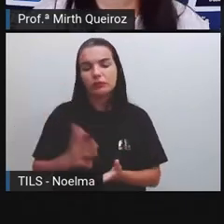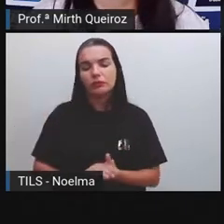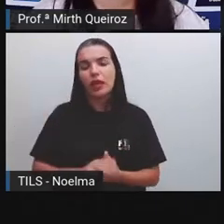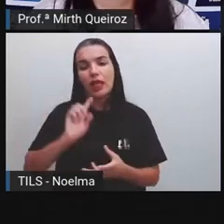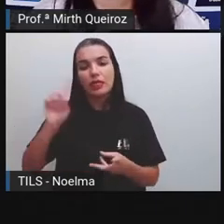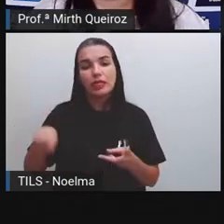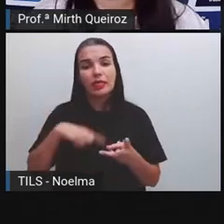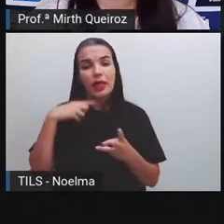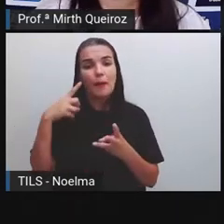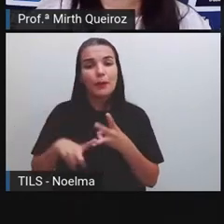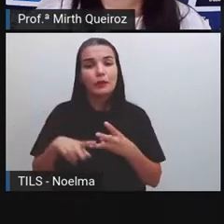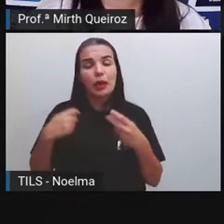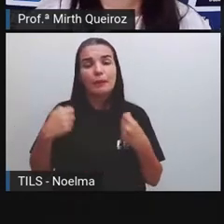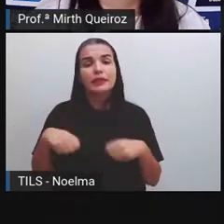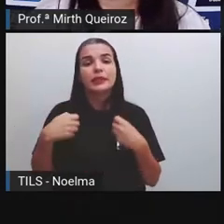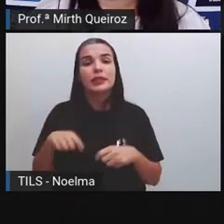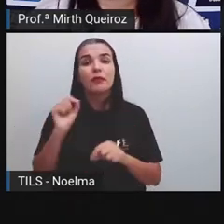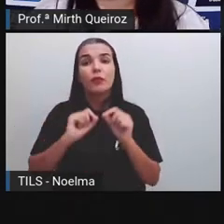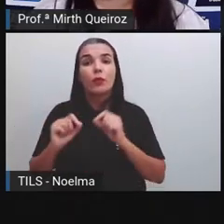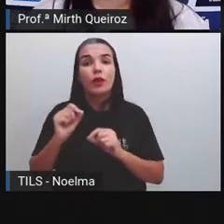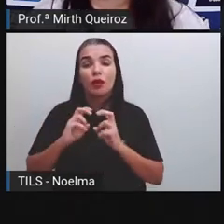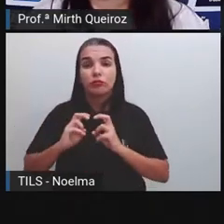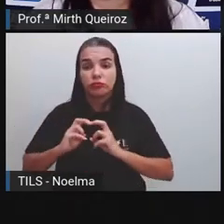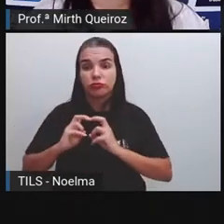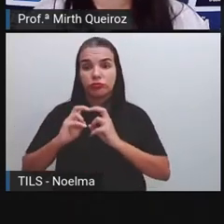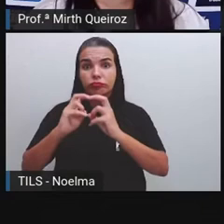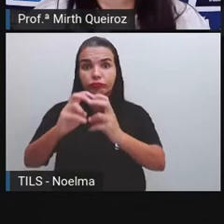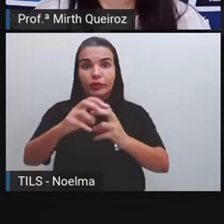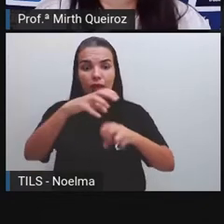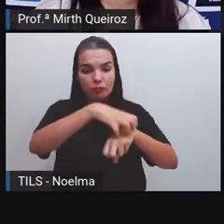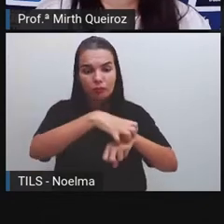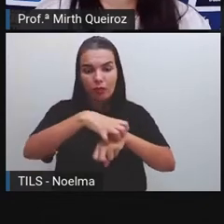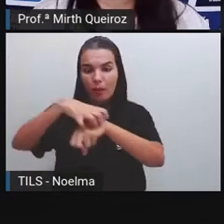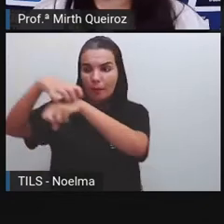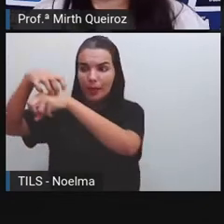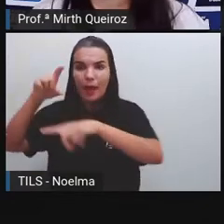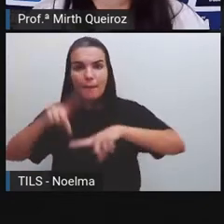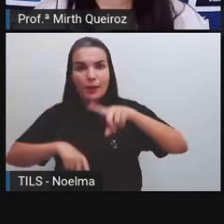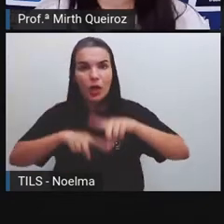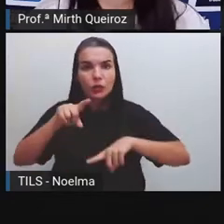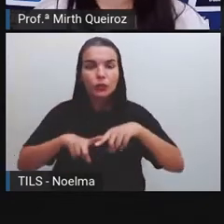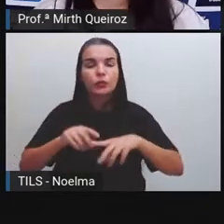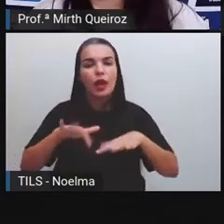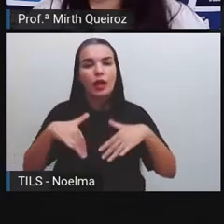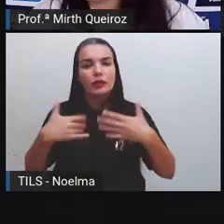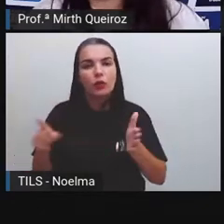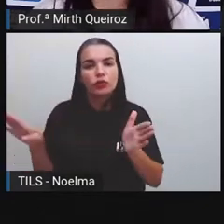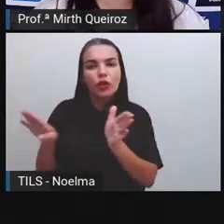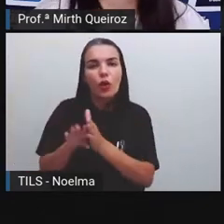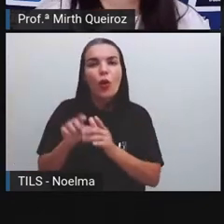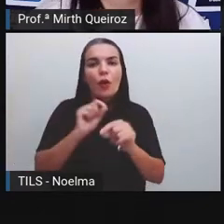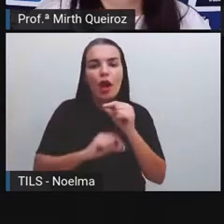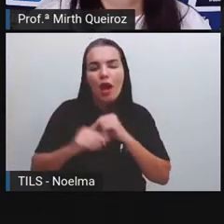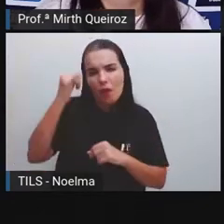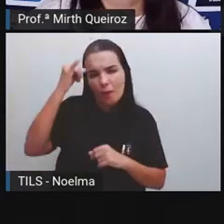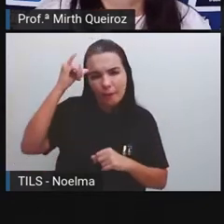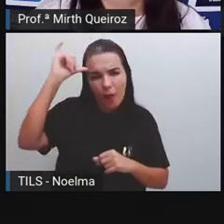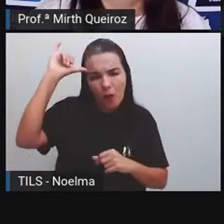Posteriormente, se necessitava de quê? De transporte de mercadorias. E aí vem as carroças, né? Os carros de bois.